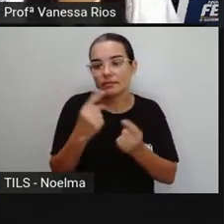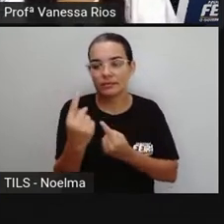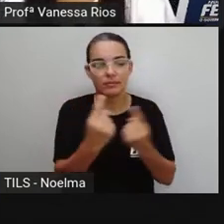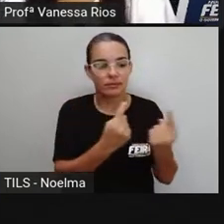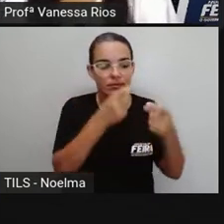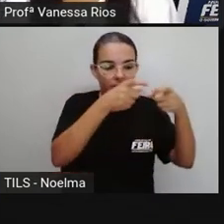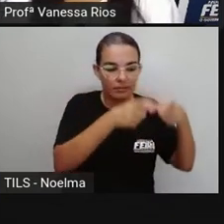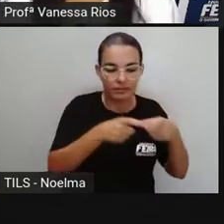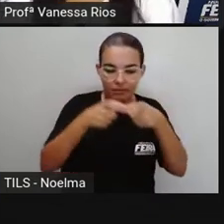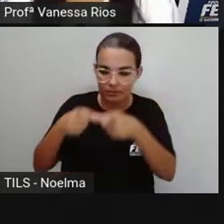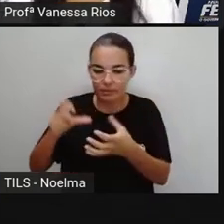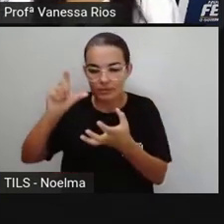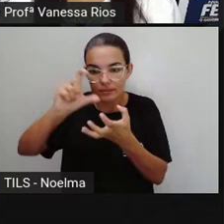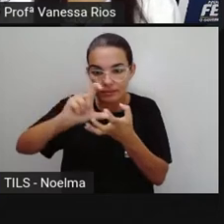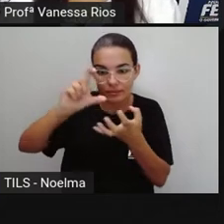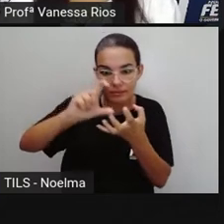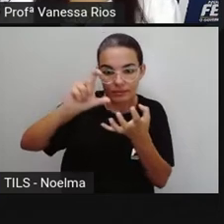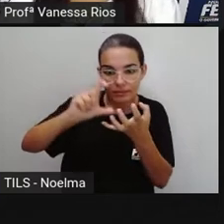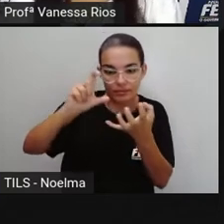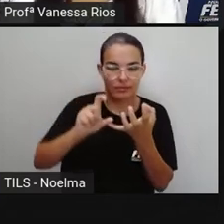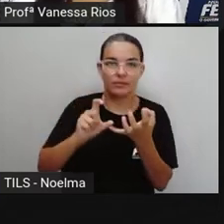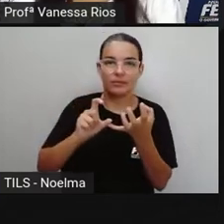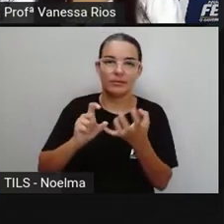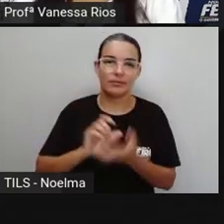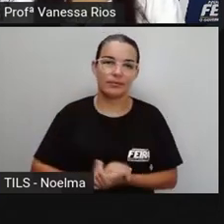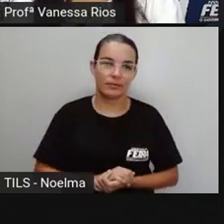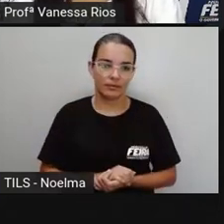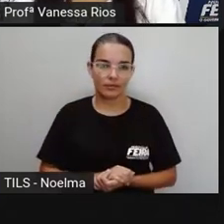localização da sílaba tônica.